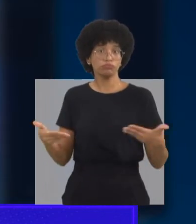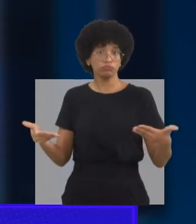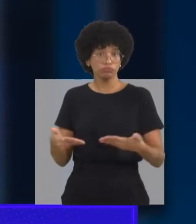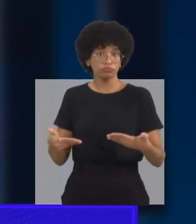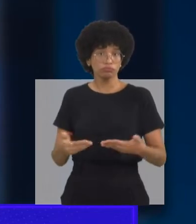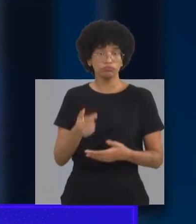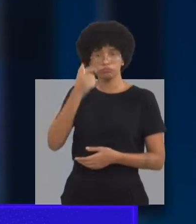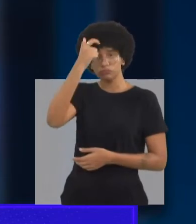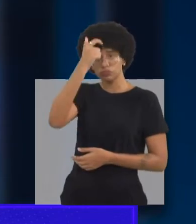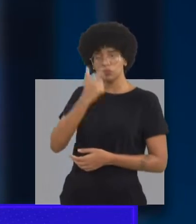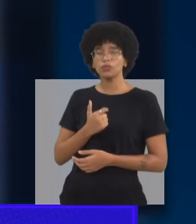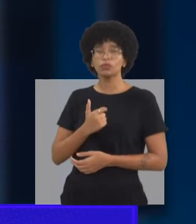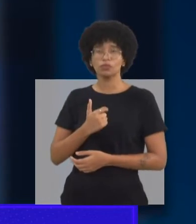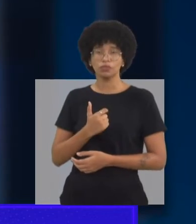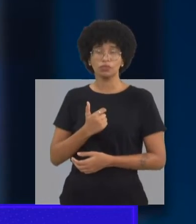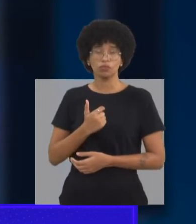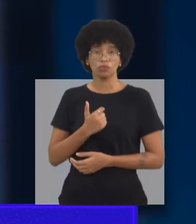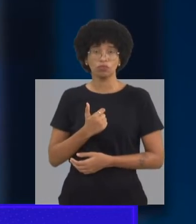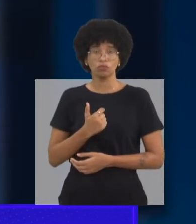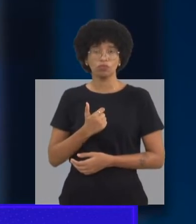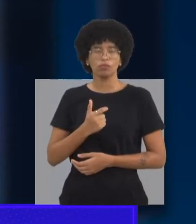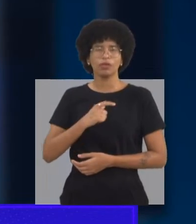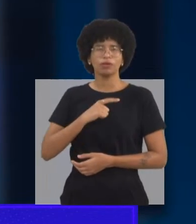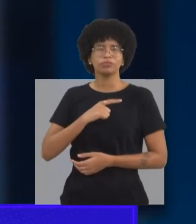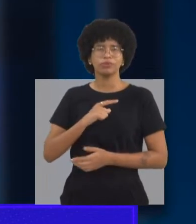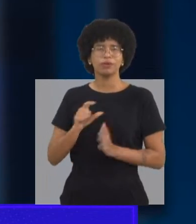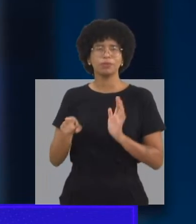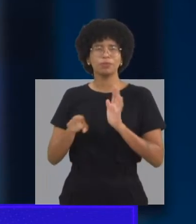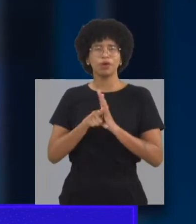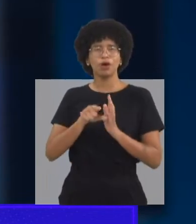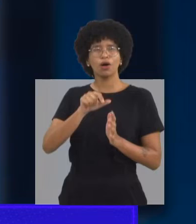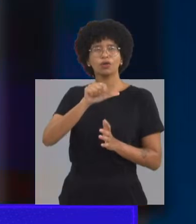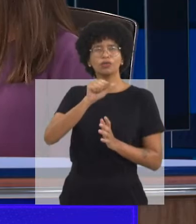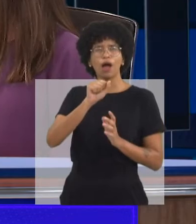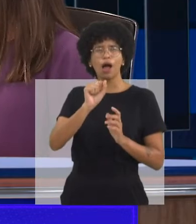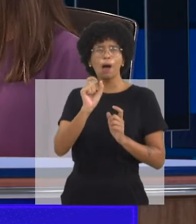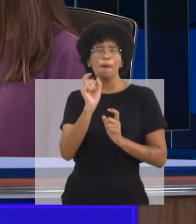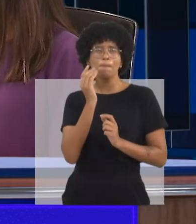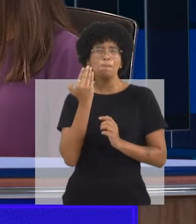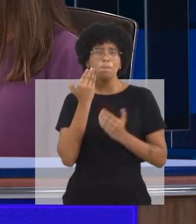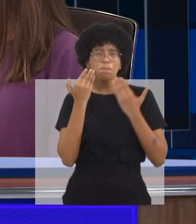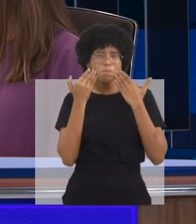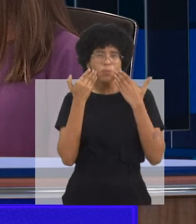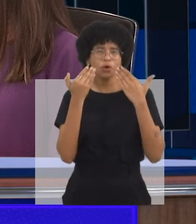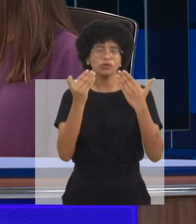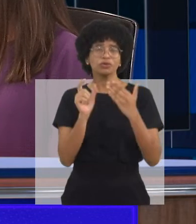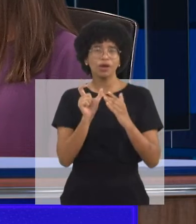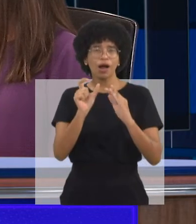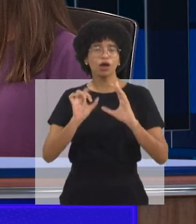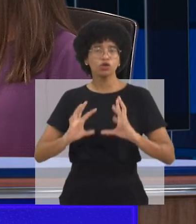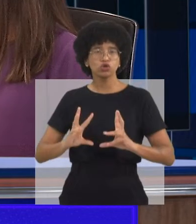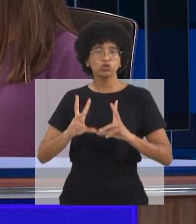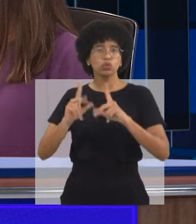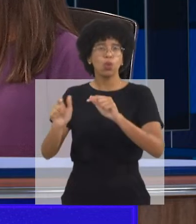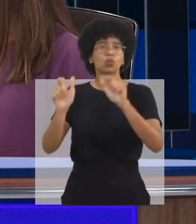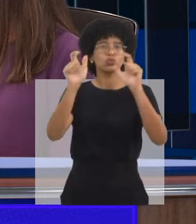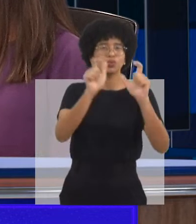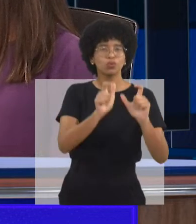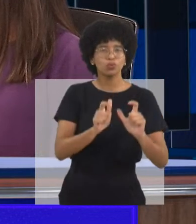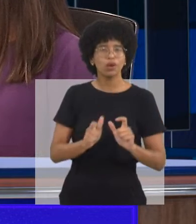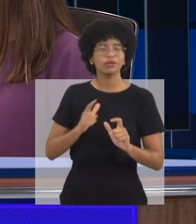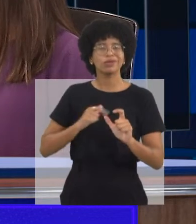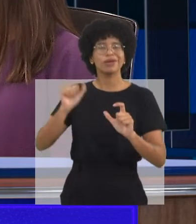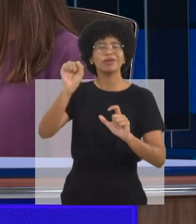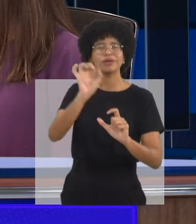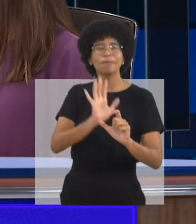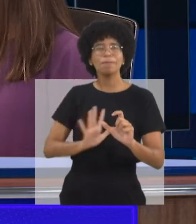crianças da forma que elas vão se adaptando ao meio. E a convivência, a tendência é que o